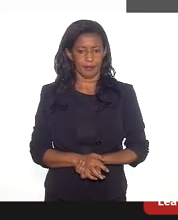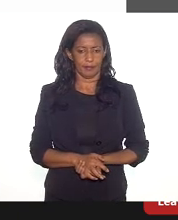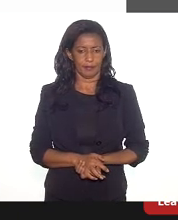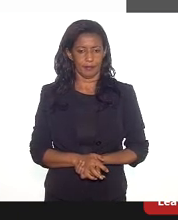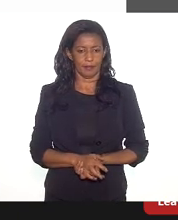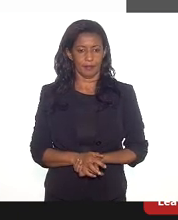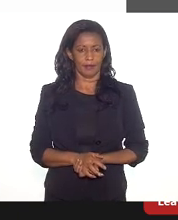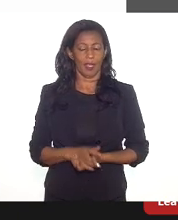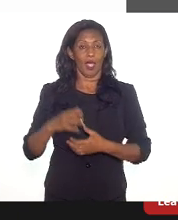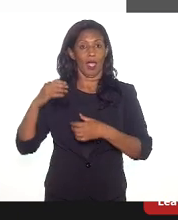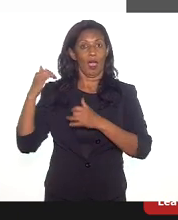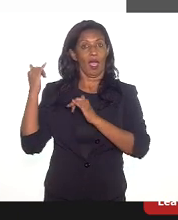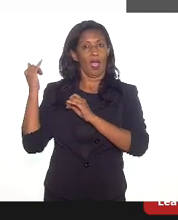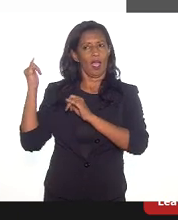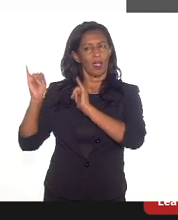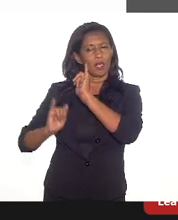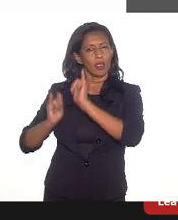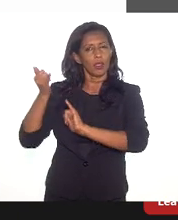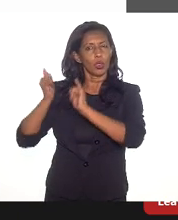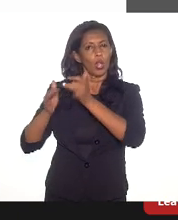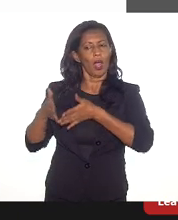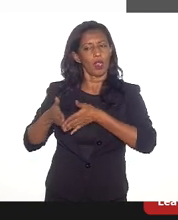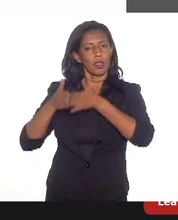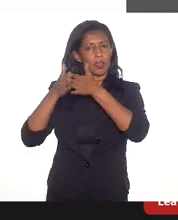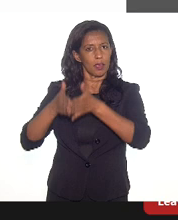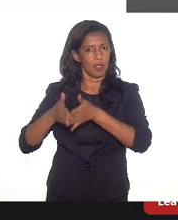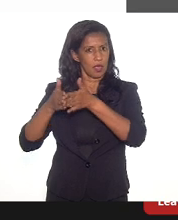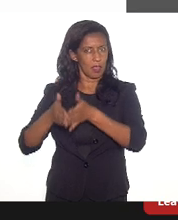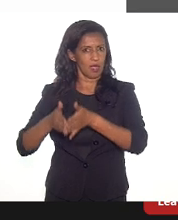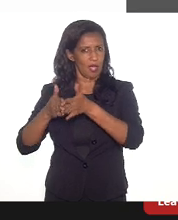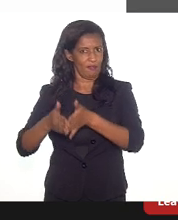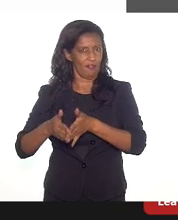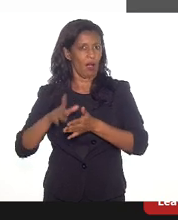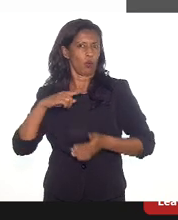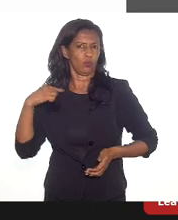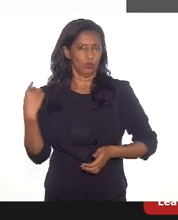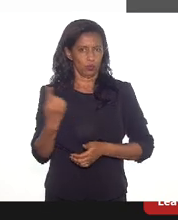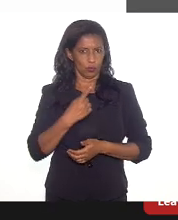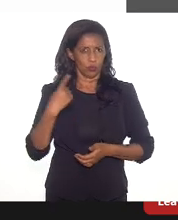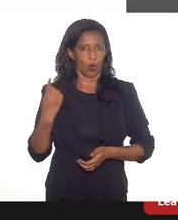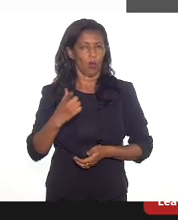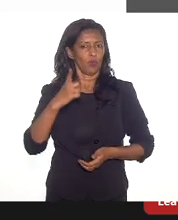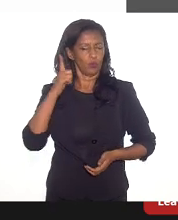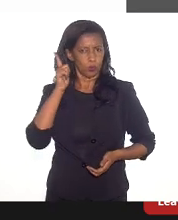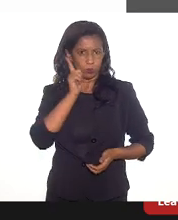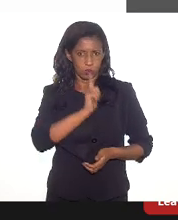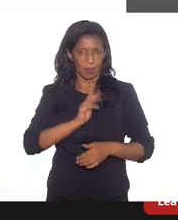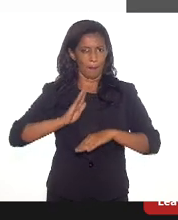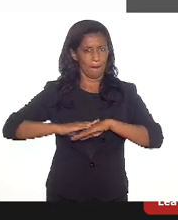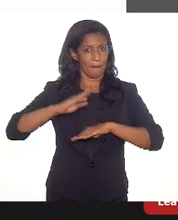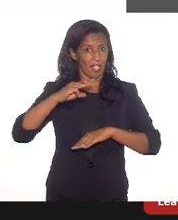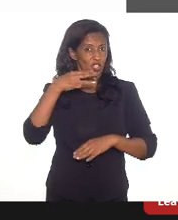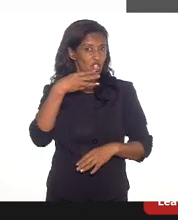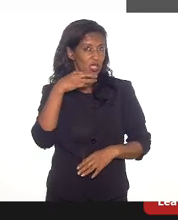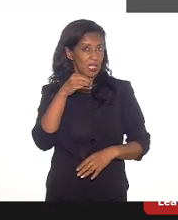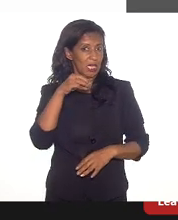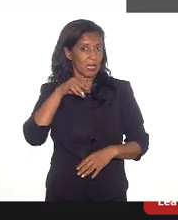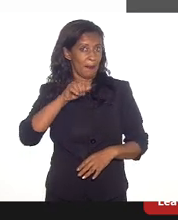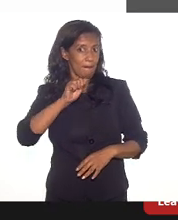da indústria naval é uma forma de nós podemos recuperar. O setor empregava mais de 30 mil